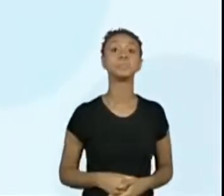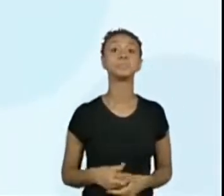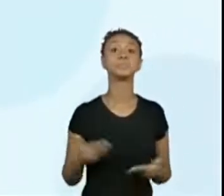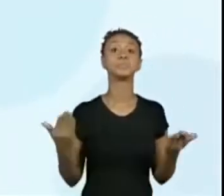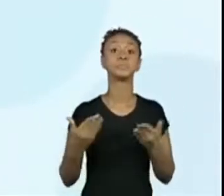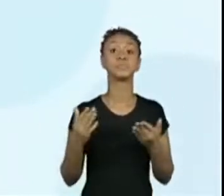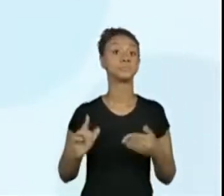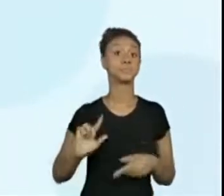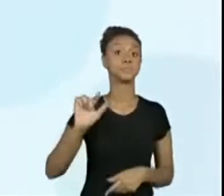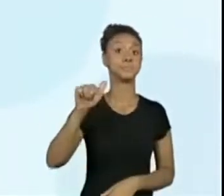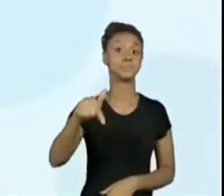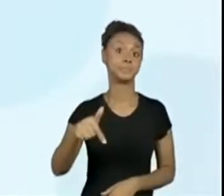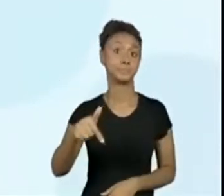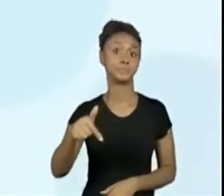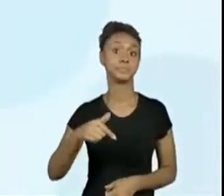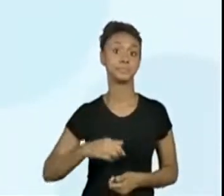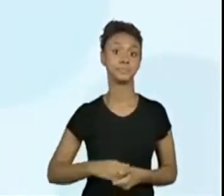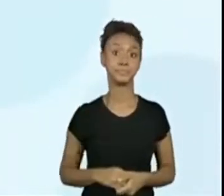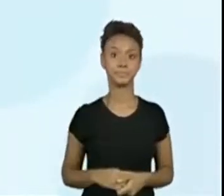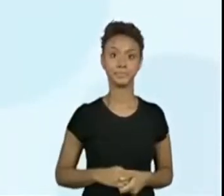para a próxima quadrinha? Vamos.